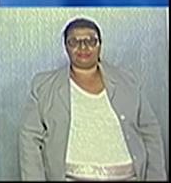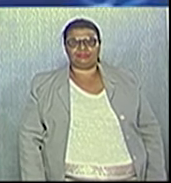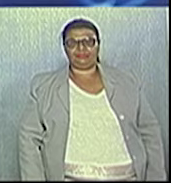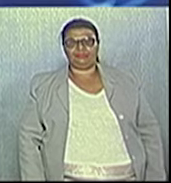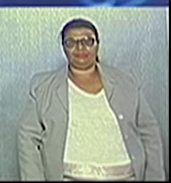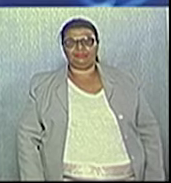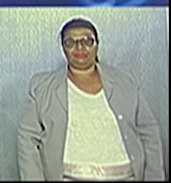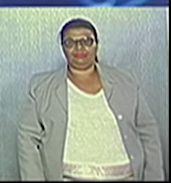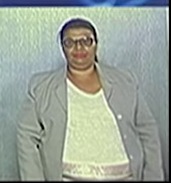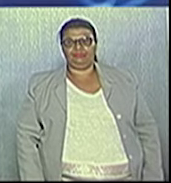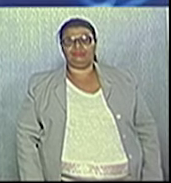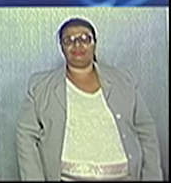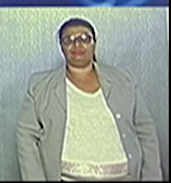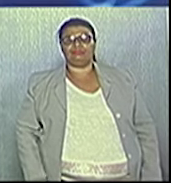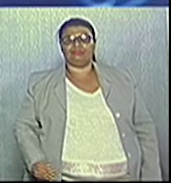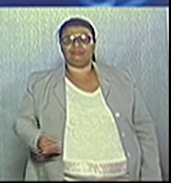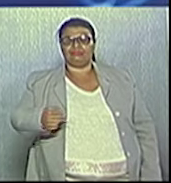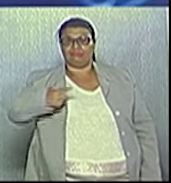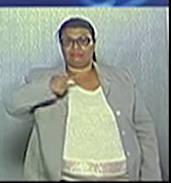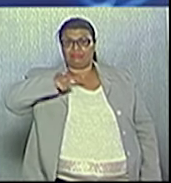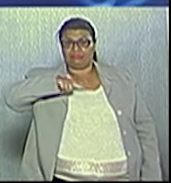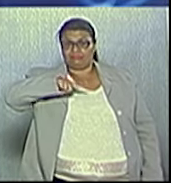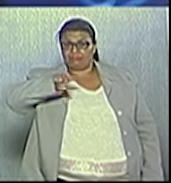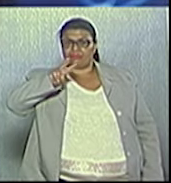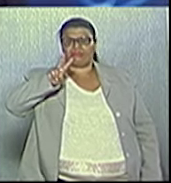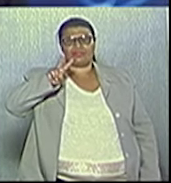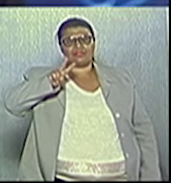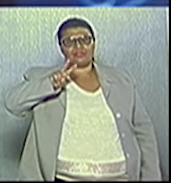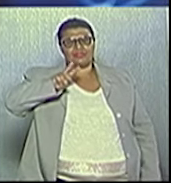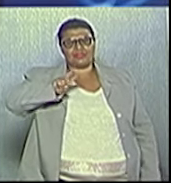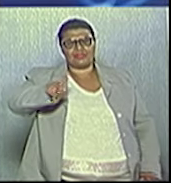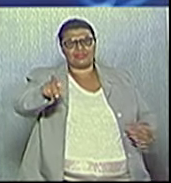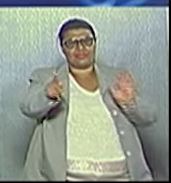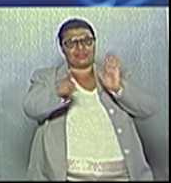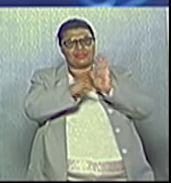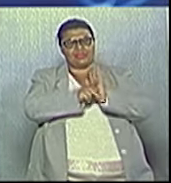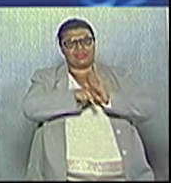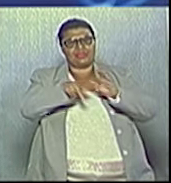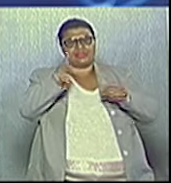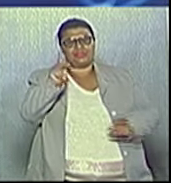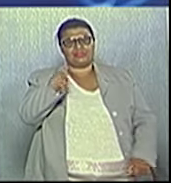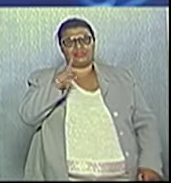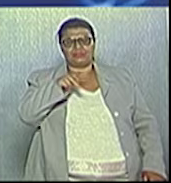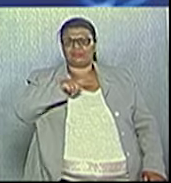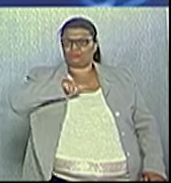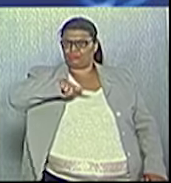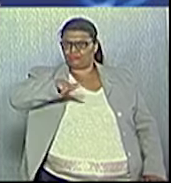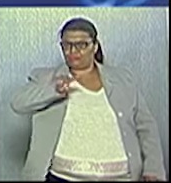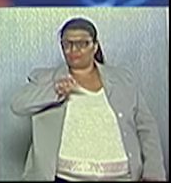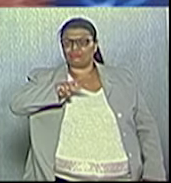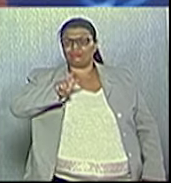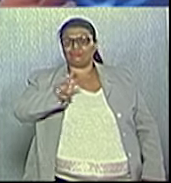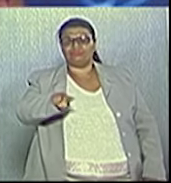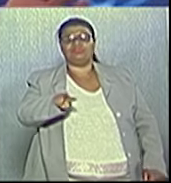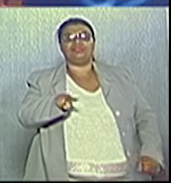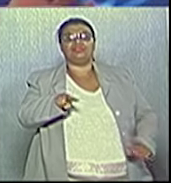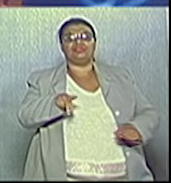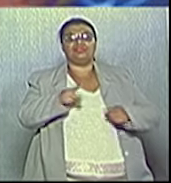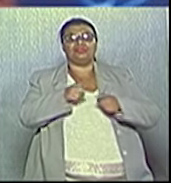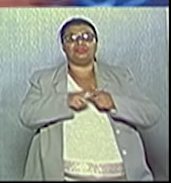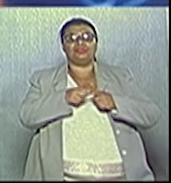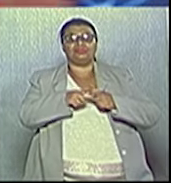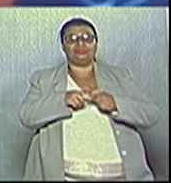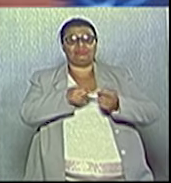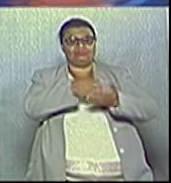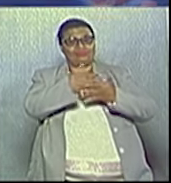Raca. Eu vou rever o plano de carreira dos professores. Vou rever, porque tem muita coisa que ficou